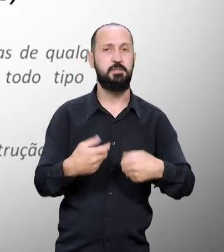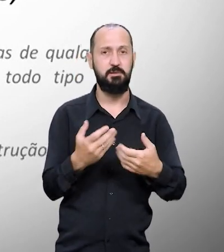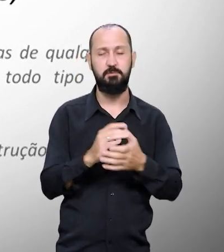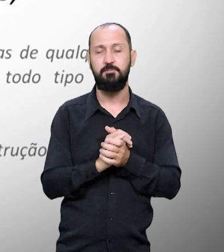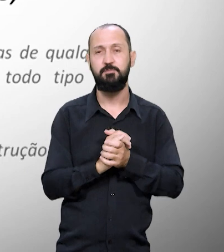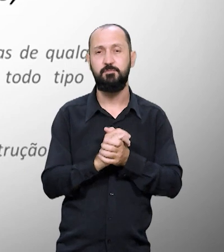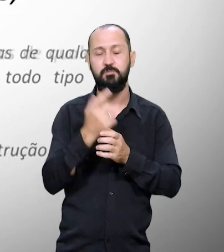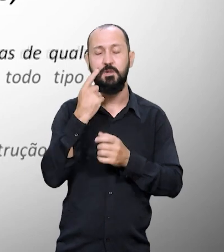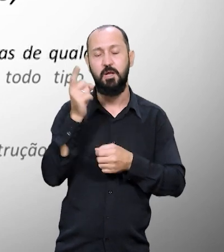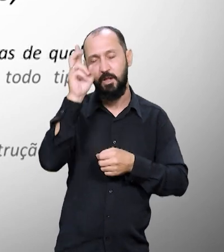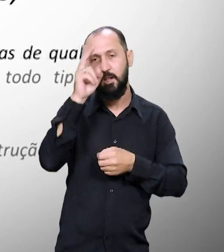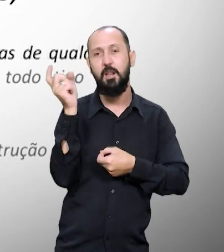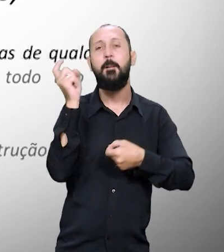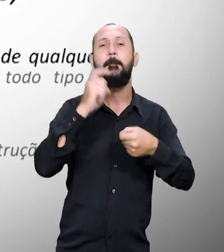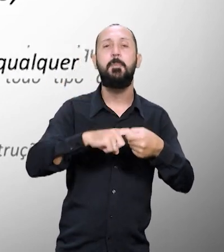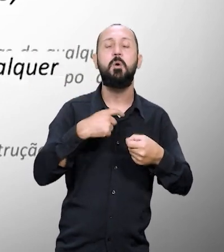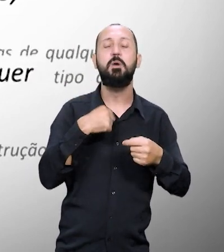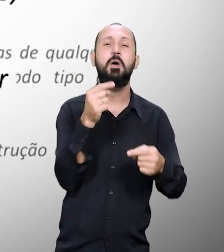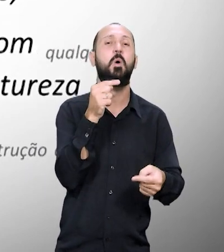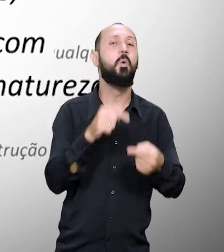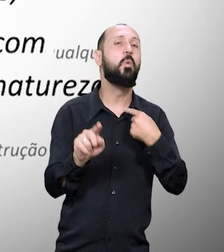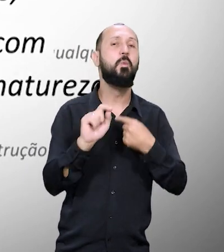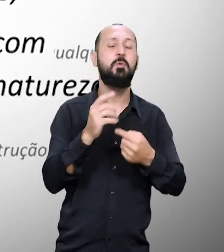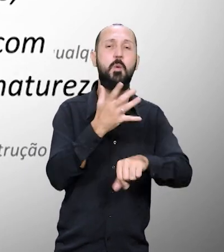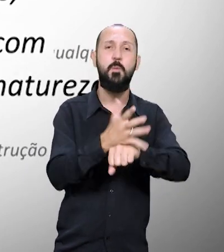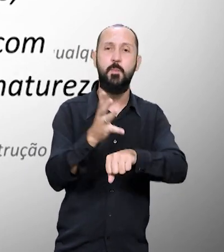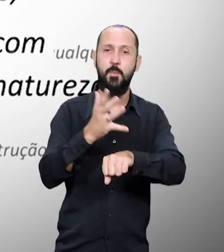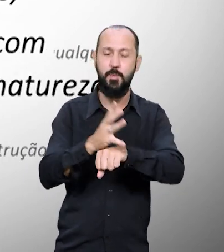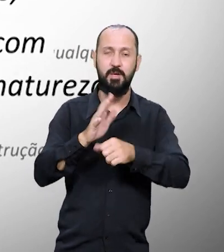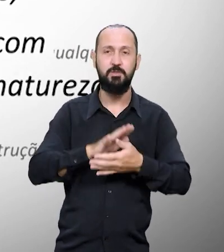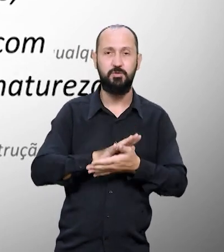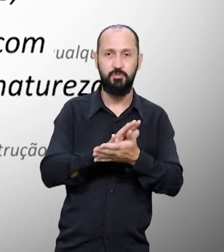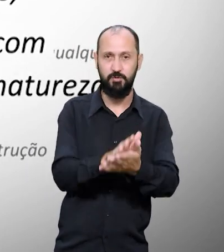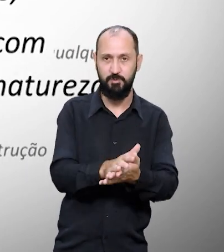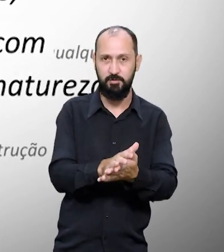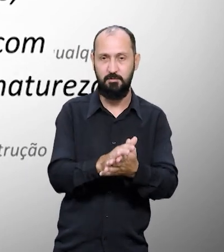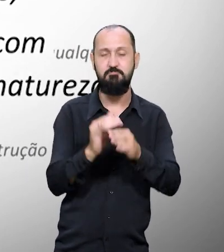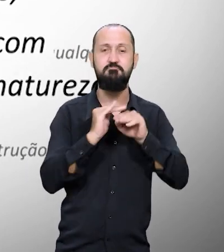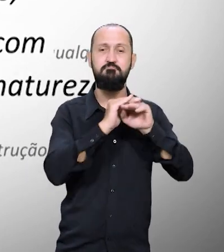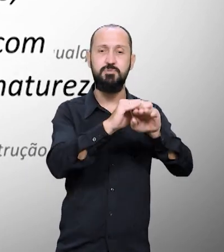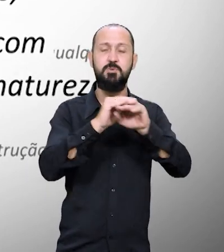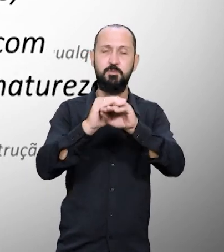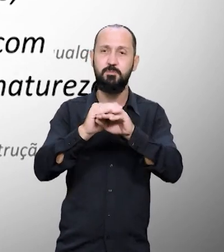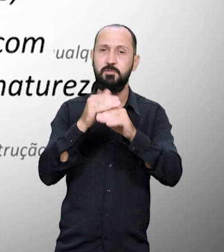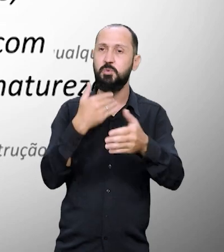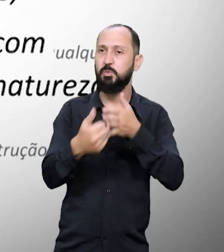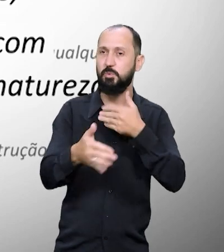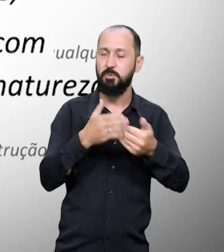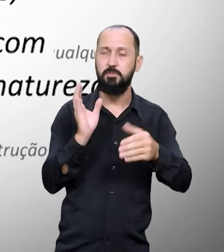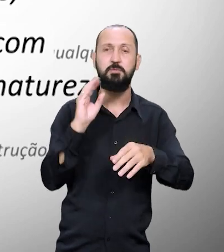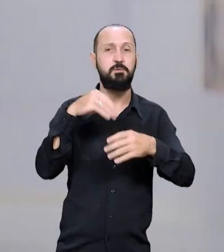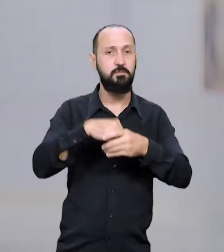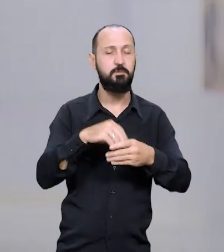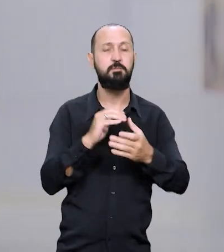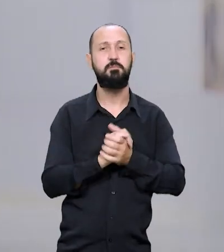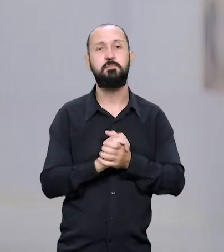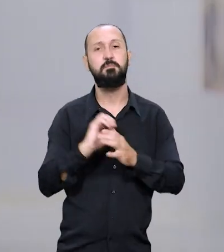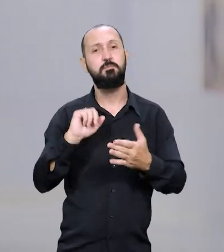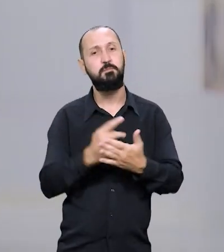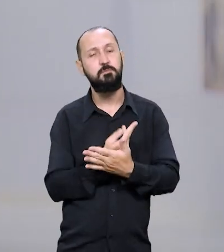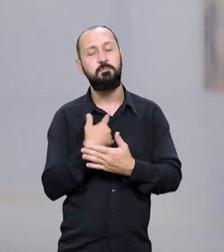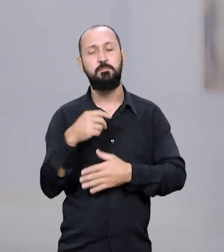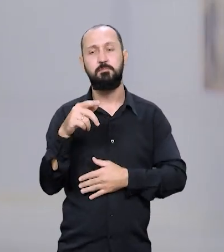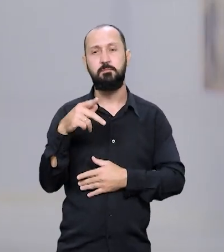necessárias. Reiterou ainda que não compactua com práticas discriminatórias e ofensivas de qualquer natureza. O que